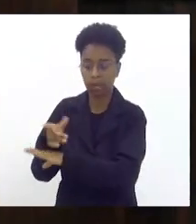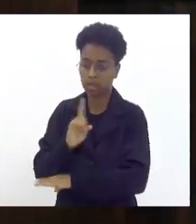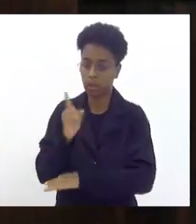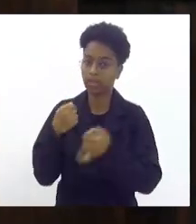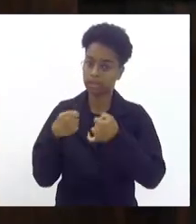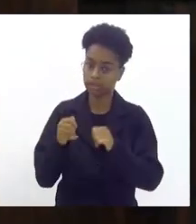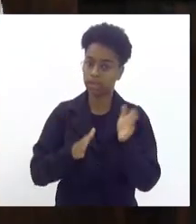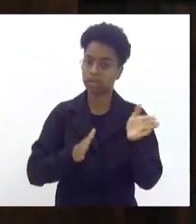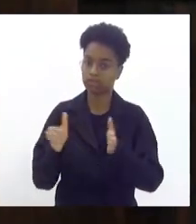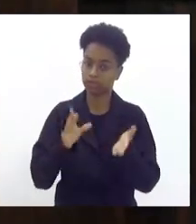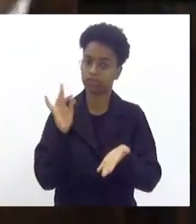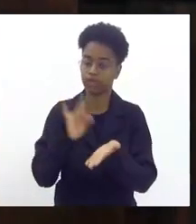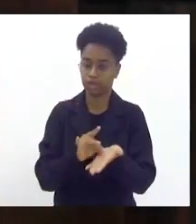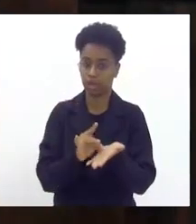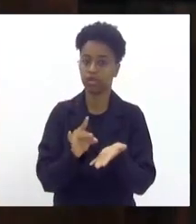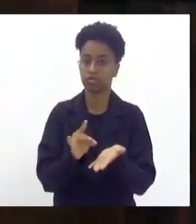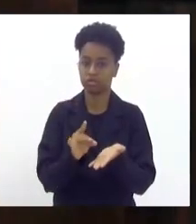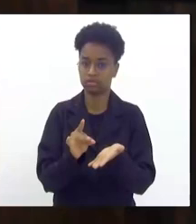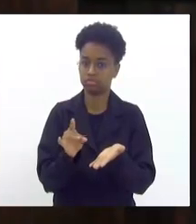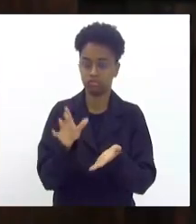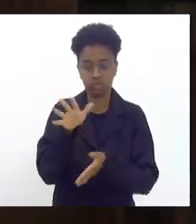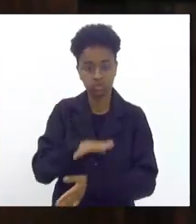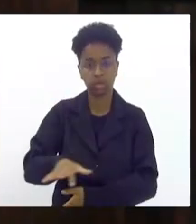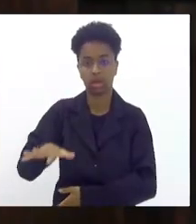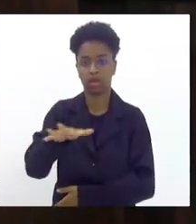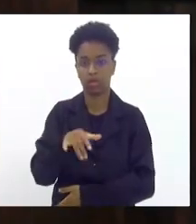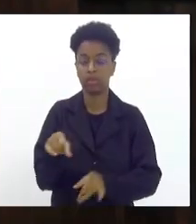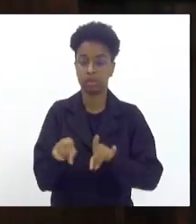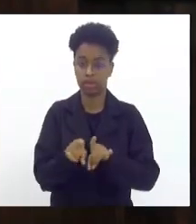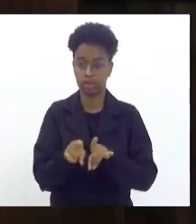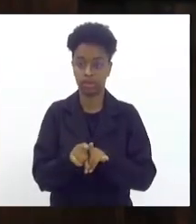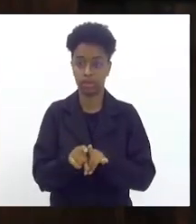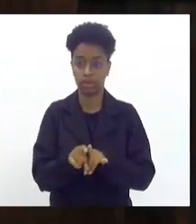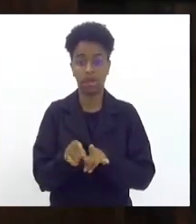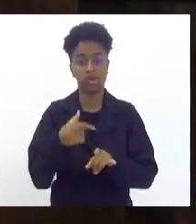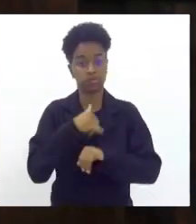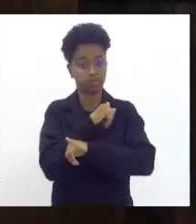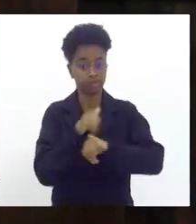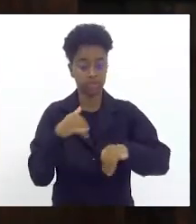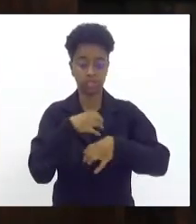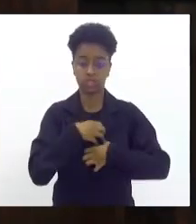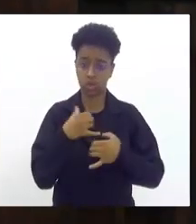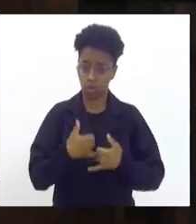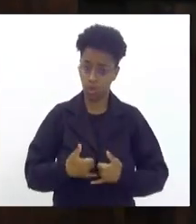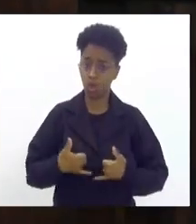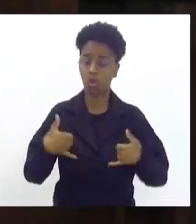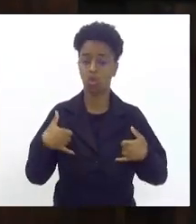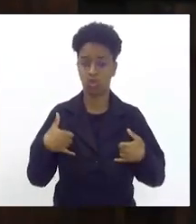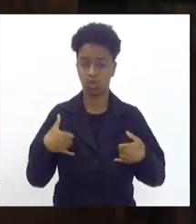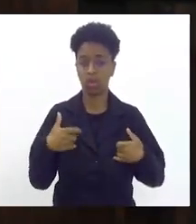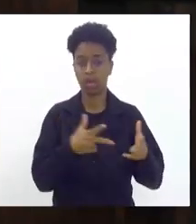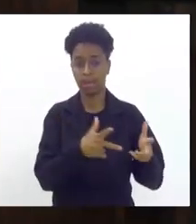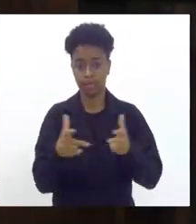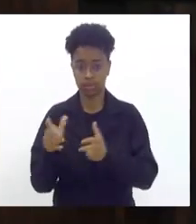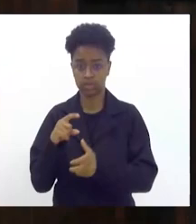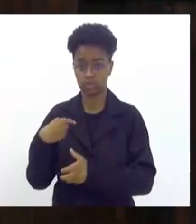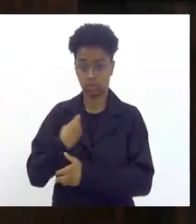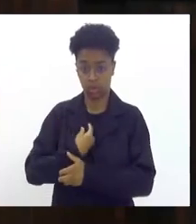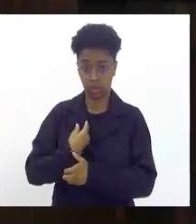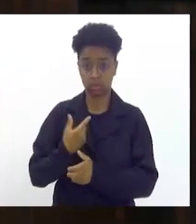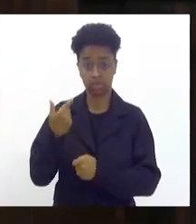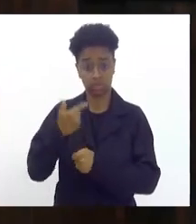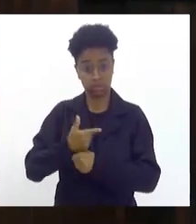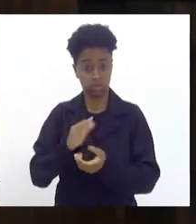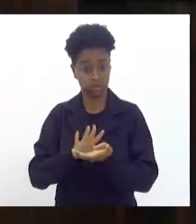em toda a sua plenitude. E falar, gente, que eu estou muito orgulhoso em ver que nós, de escolas de samba,